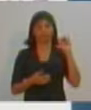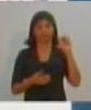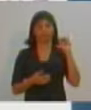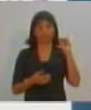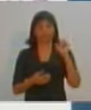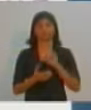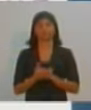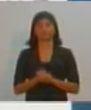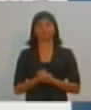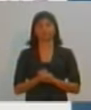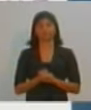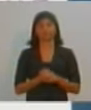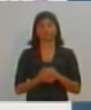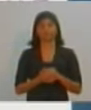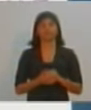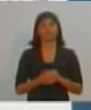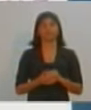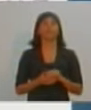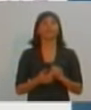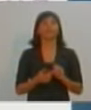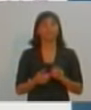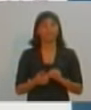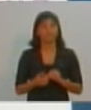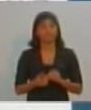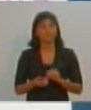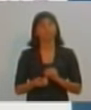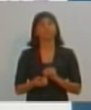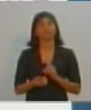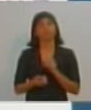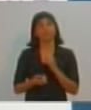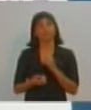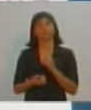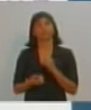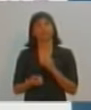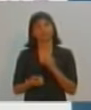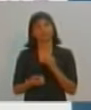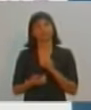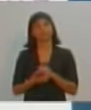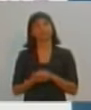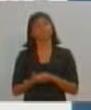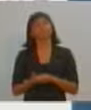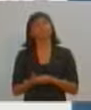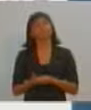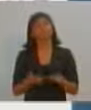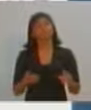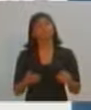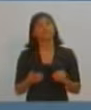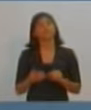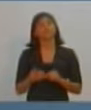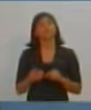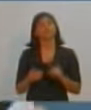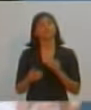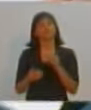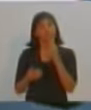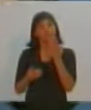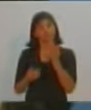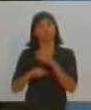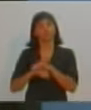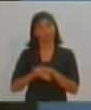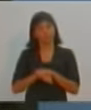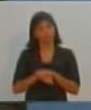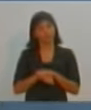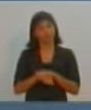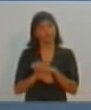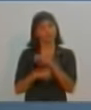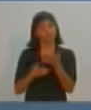portal de notícias SBTinterior.com. Caio, boa noite. A quem você dirige a sua pergunta e quem comenta? Boa noite, André. Boa noite a todos